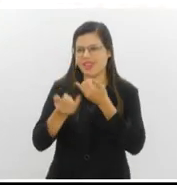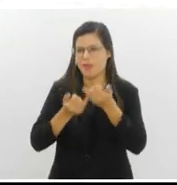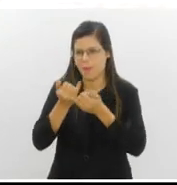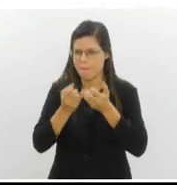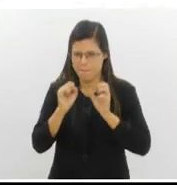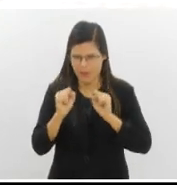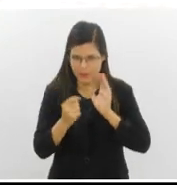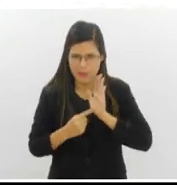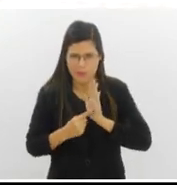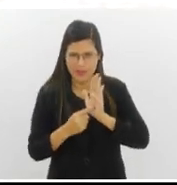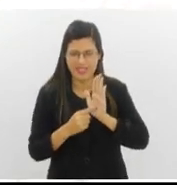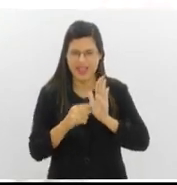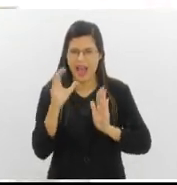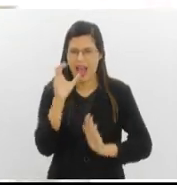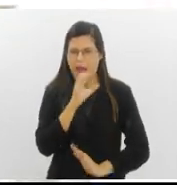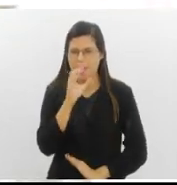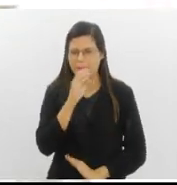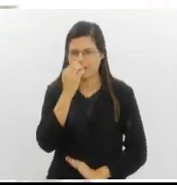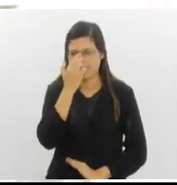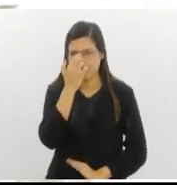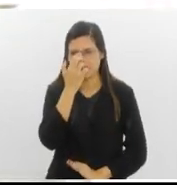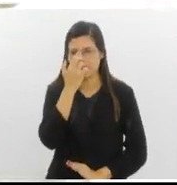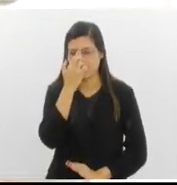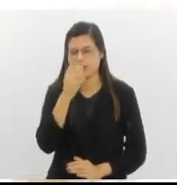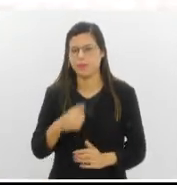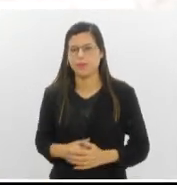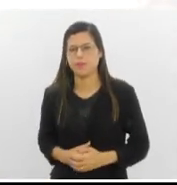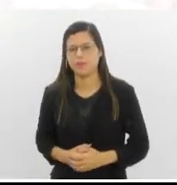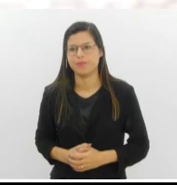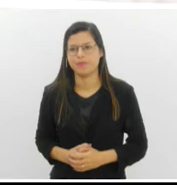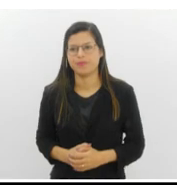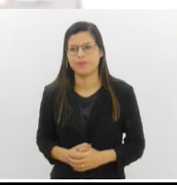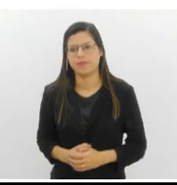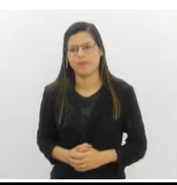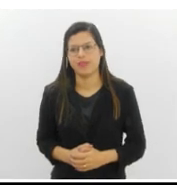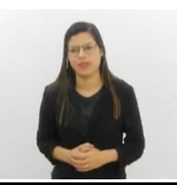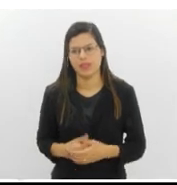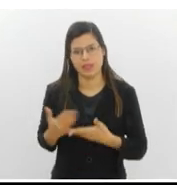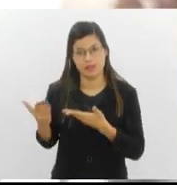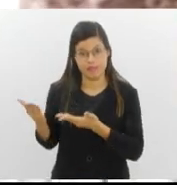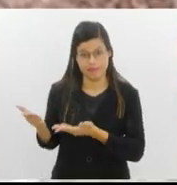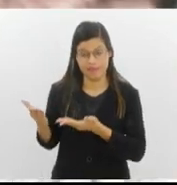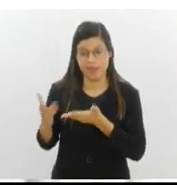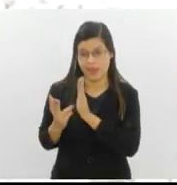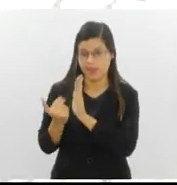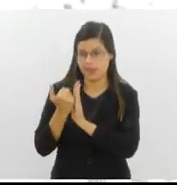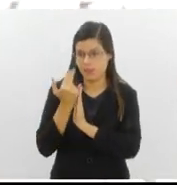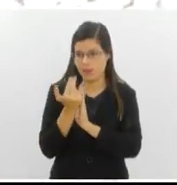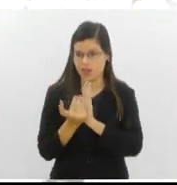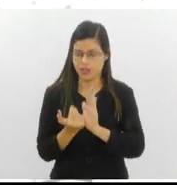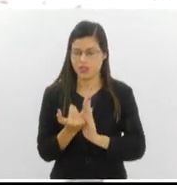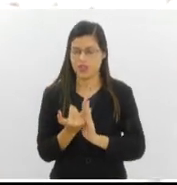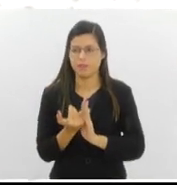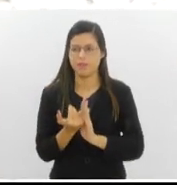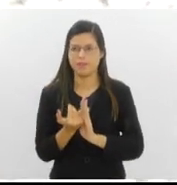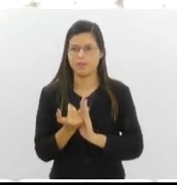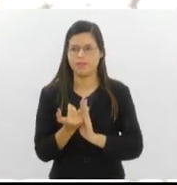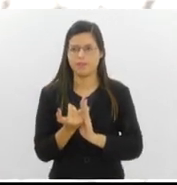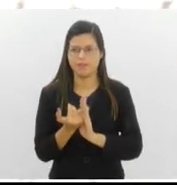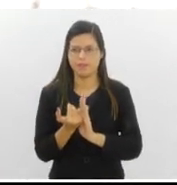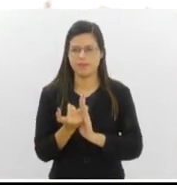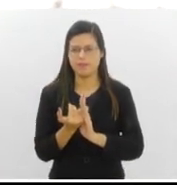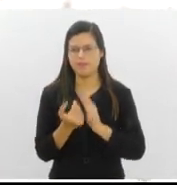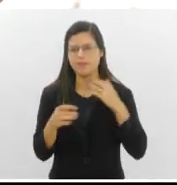rapidinho, que é essa daqui, que é o último